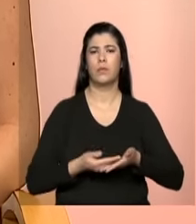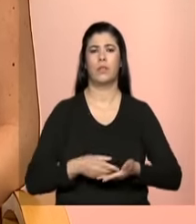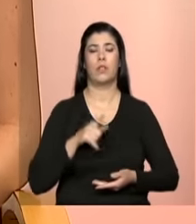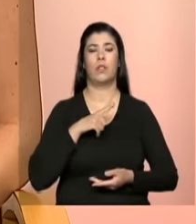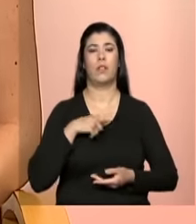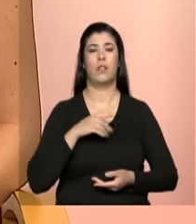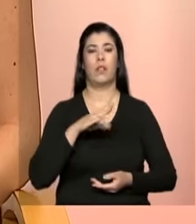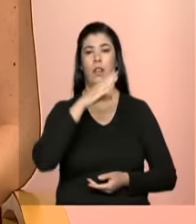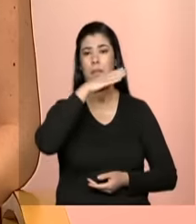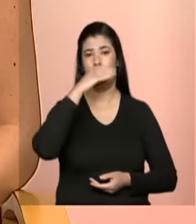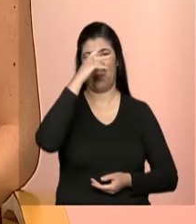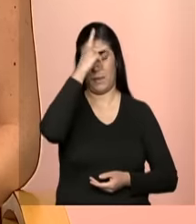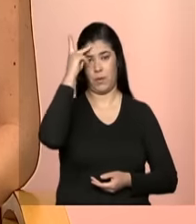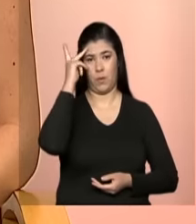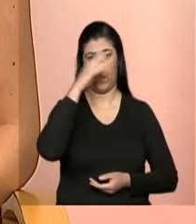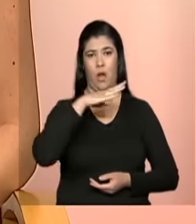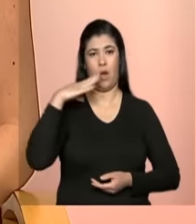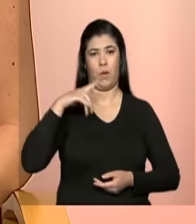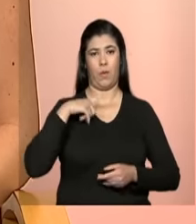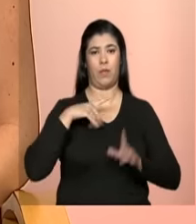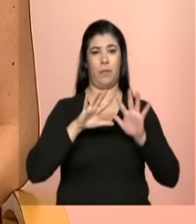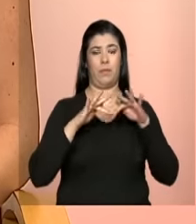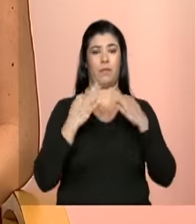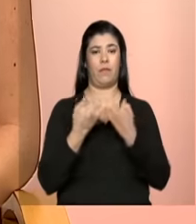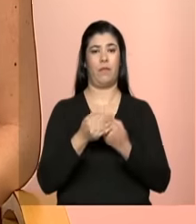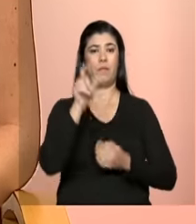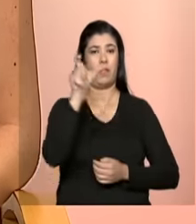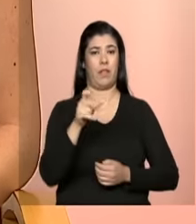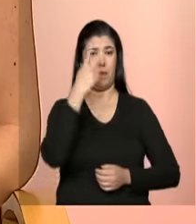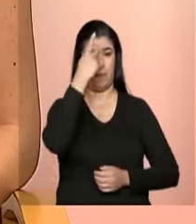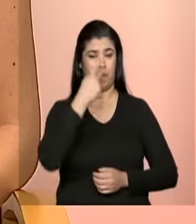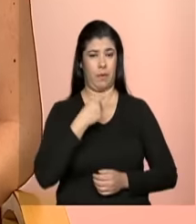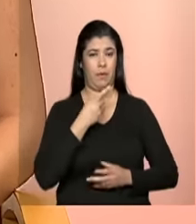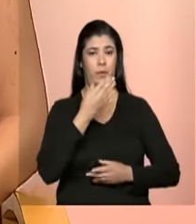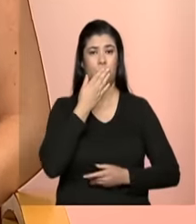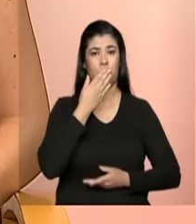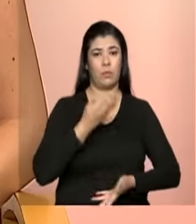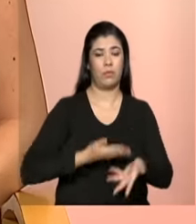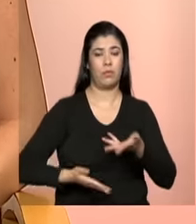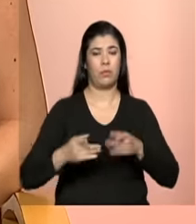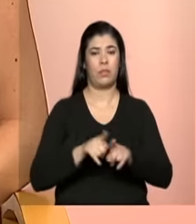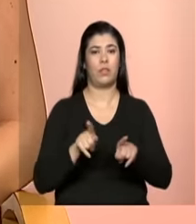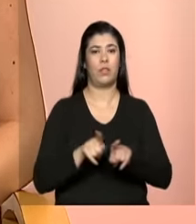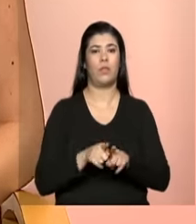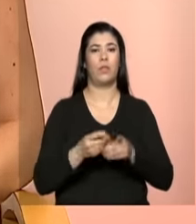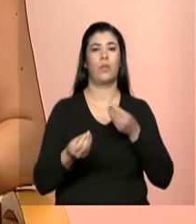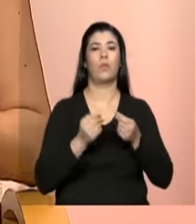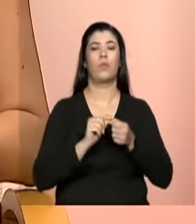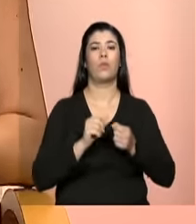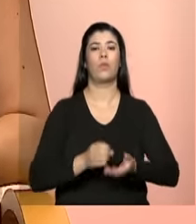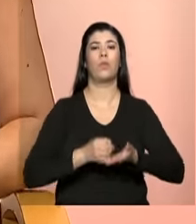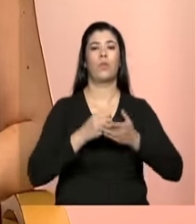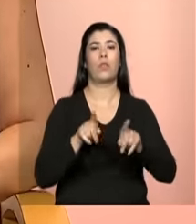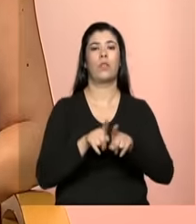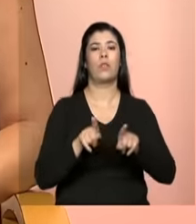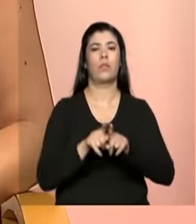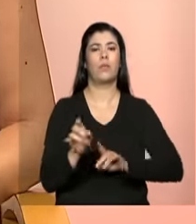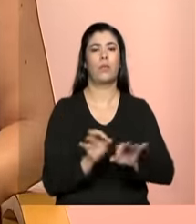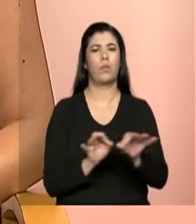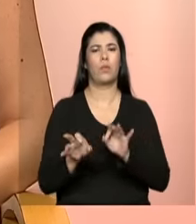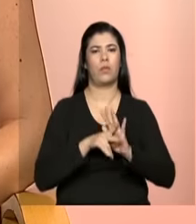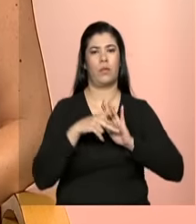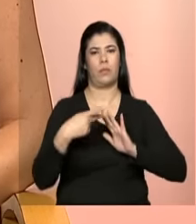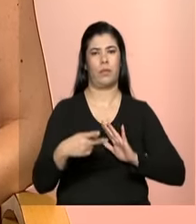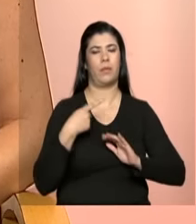famílias, do perfil do público desses serviços, das modalidades de oferta e também sobre o reordenamento.